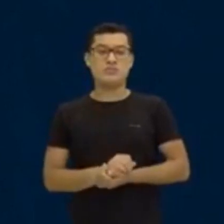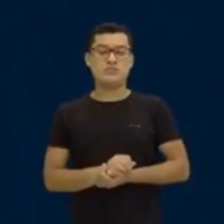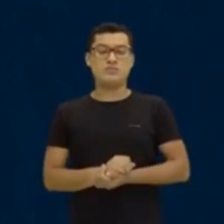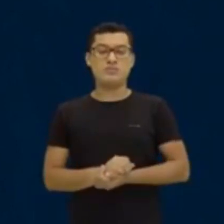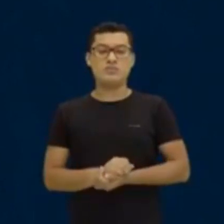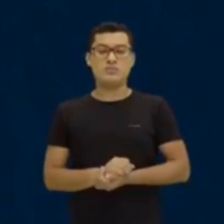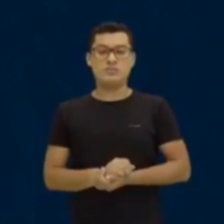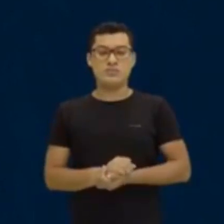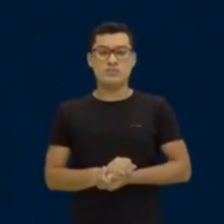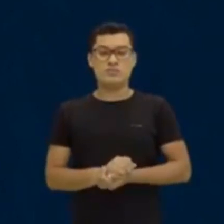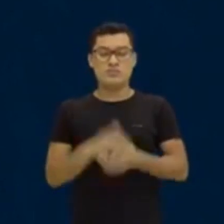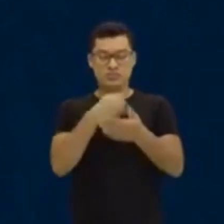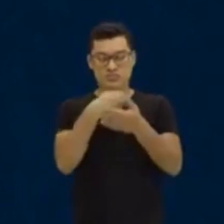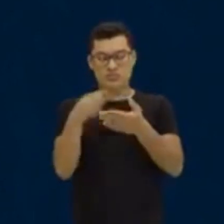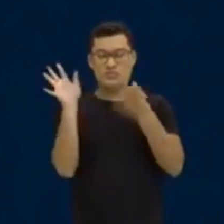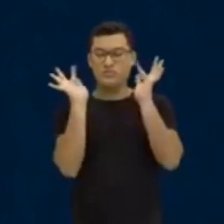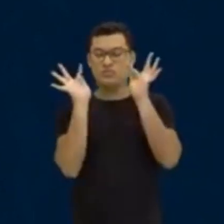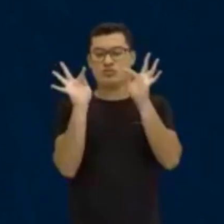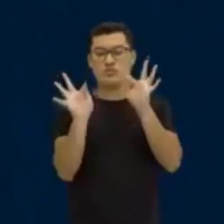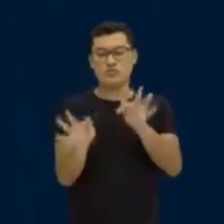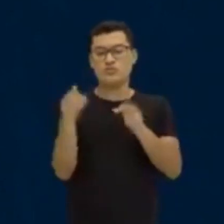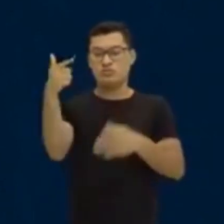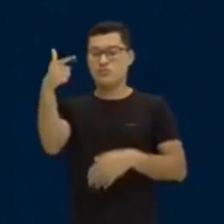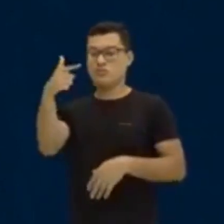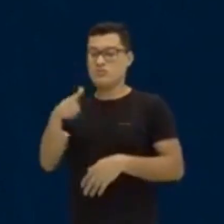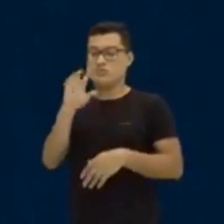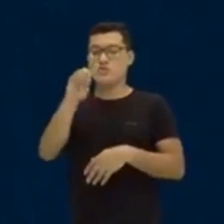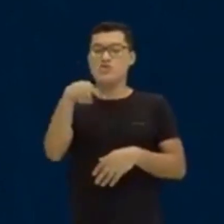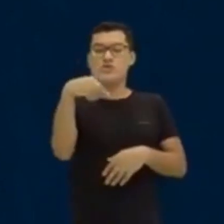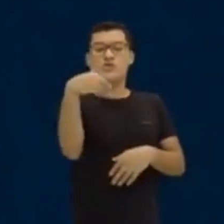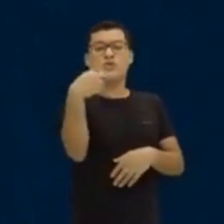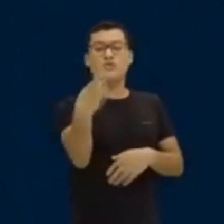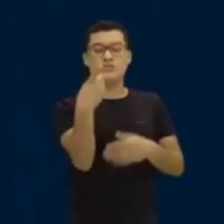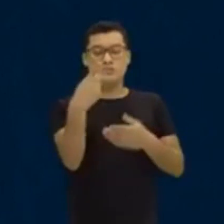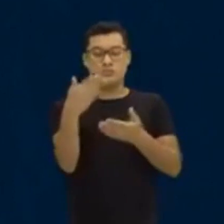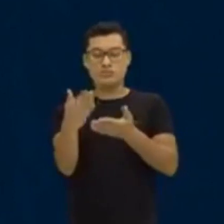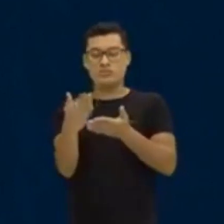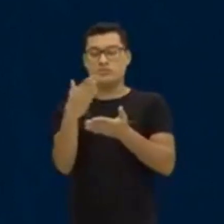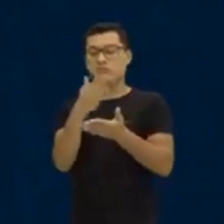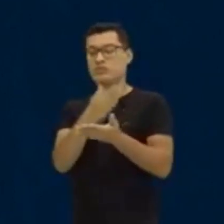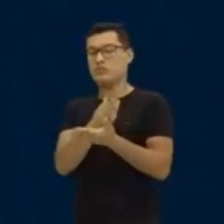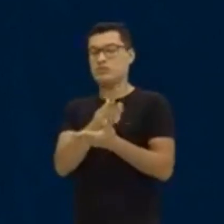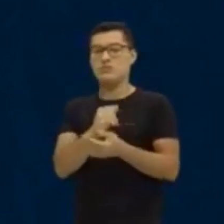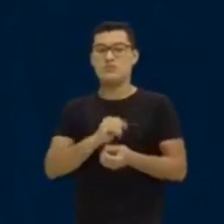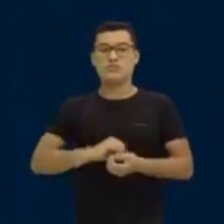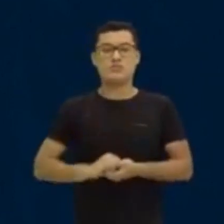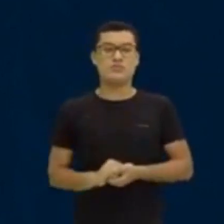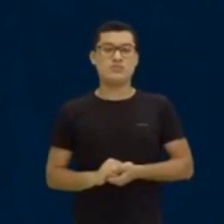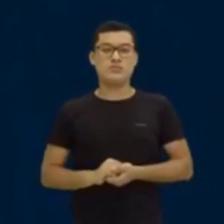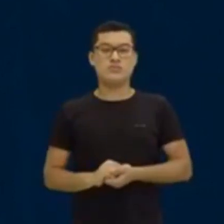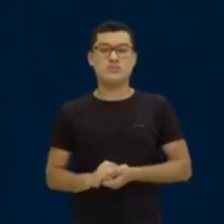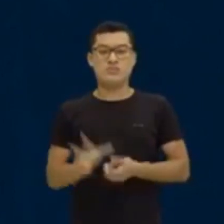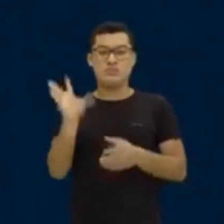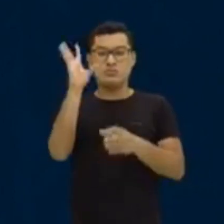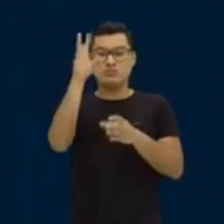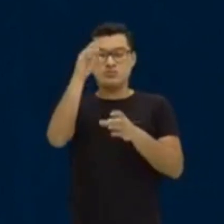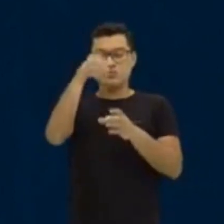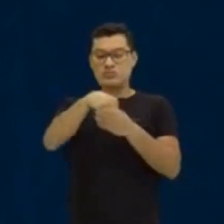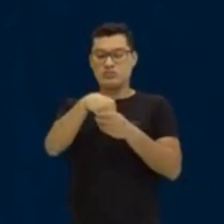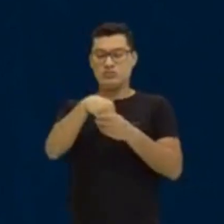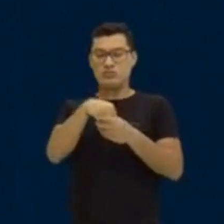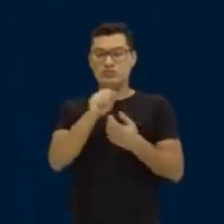até o final da primeira repetição e depois antes da primeira repetição. Coloquei a fração.